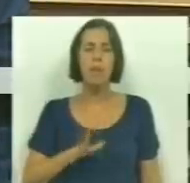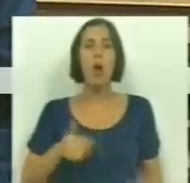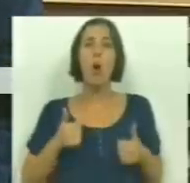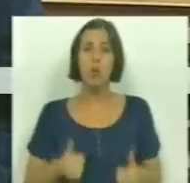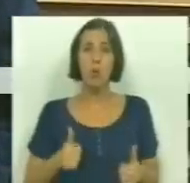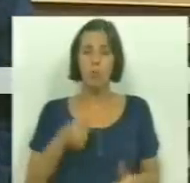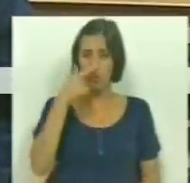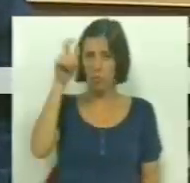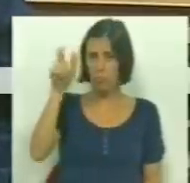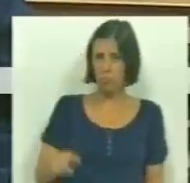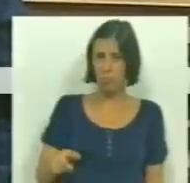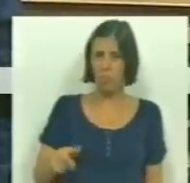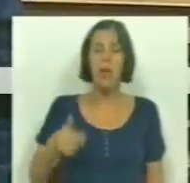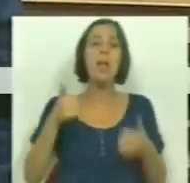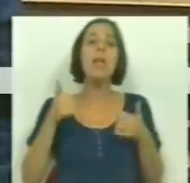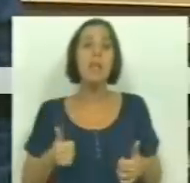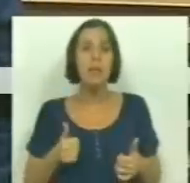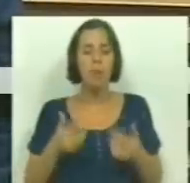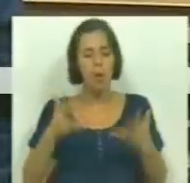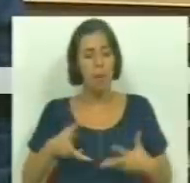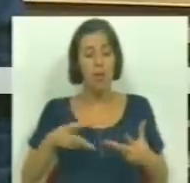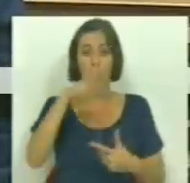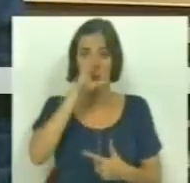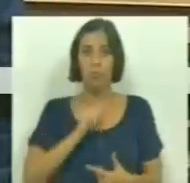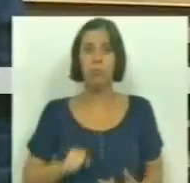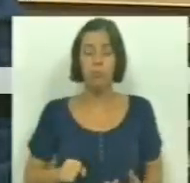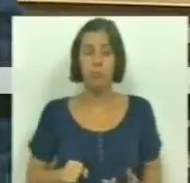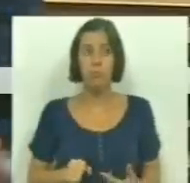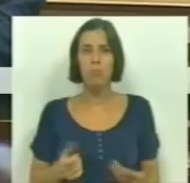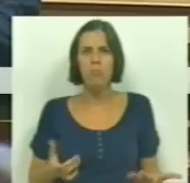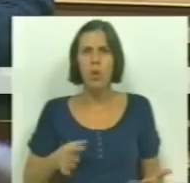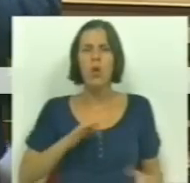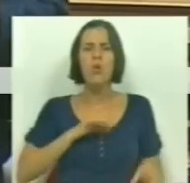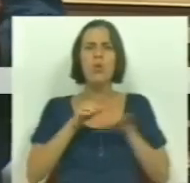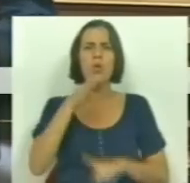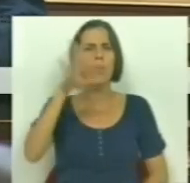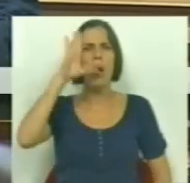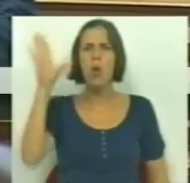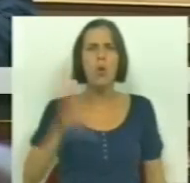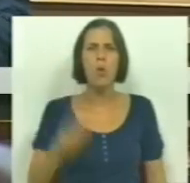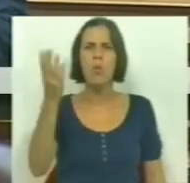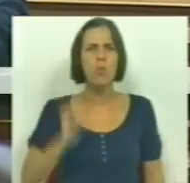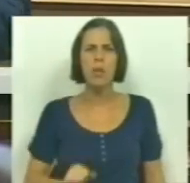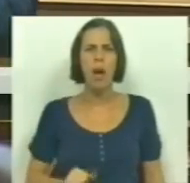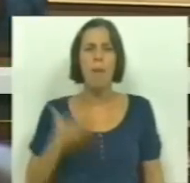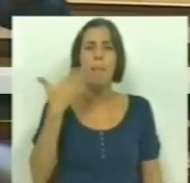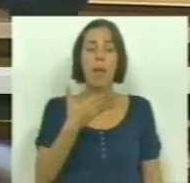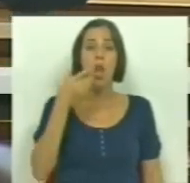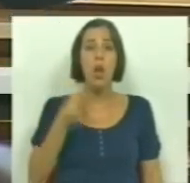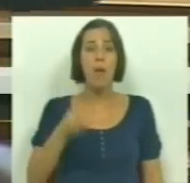são boas para o contribuinte e boas para as contas públicas? Então os senhores deputados não sabem que desde